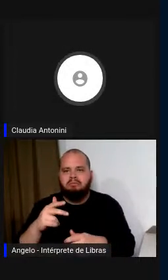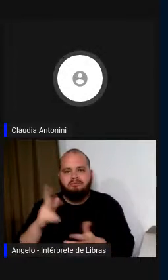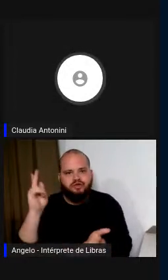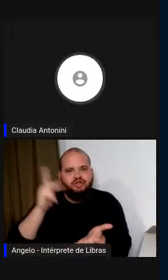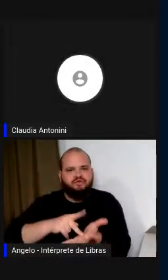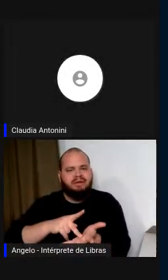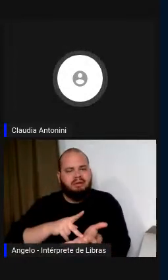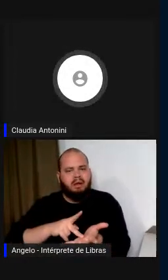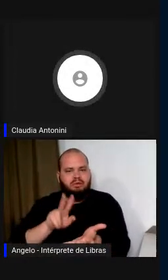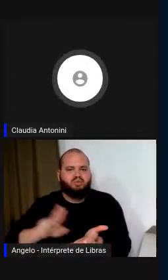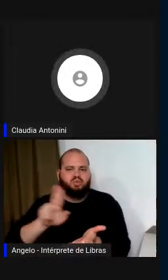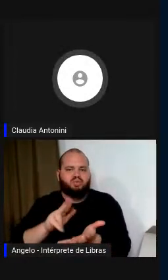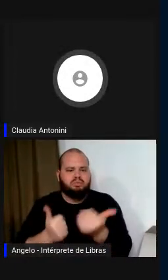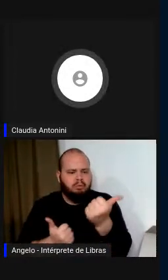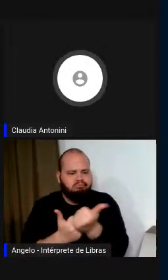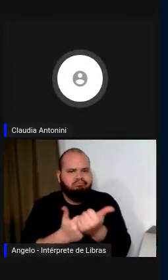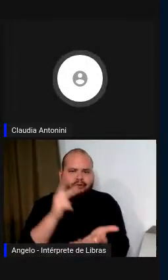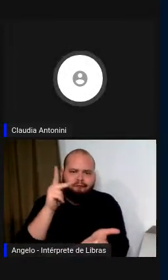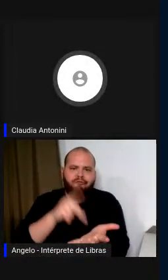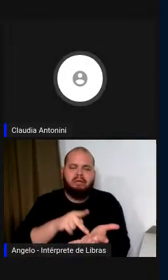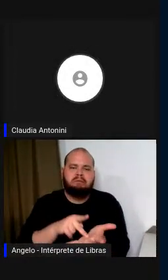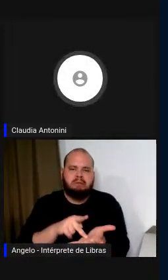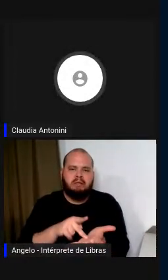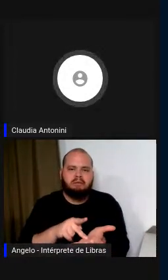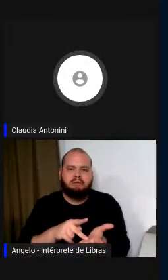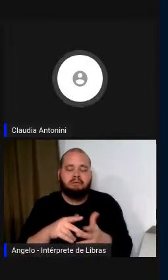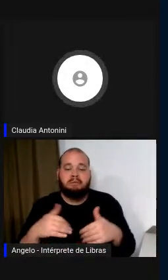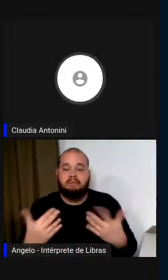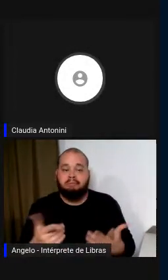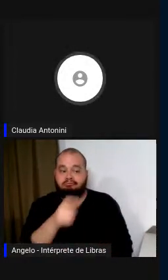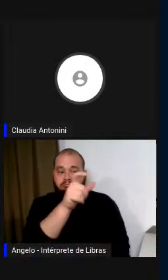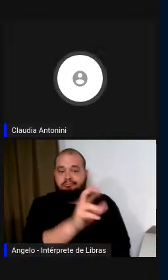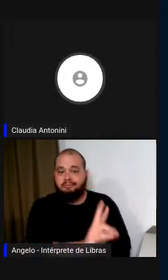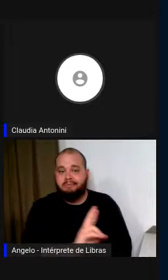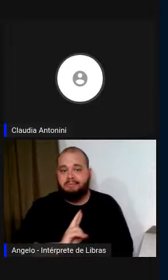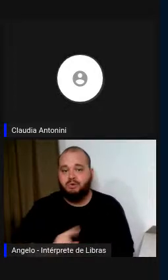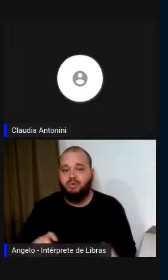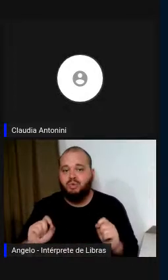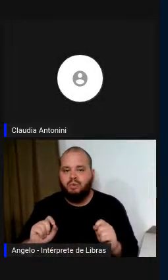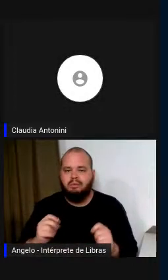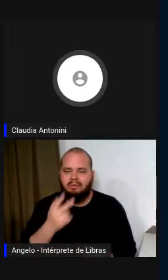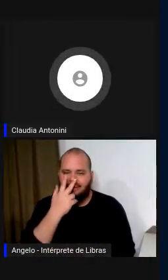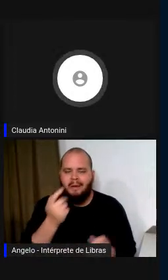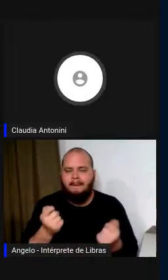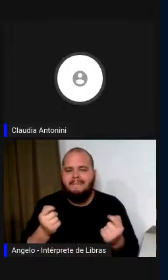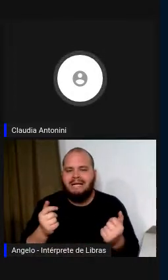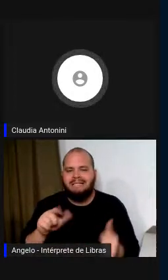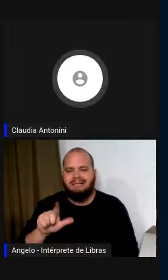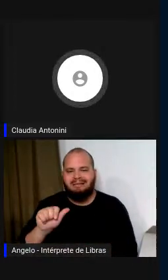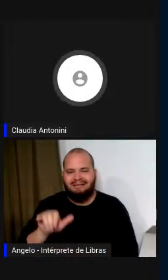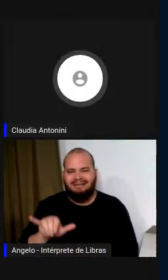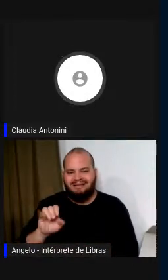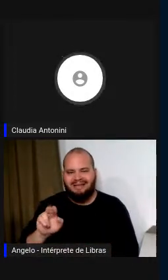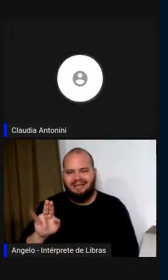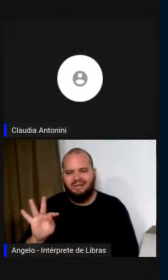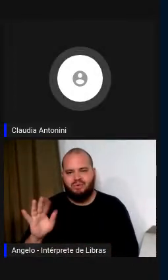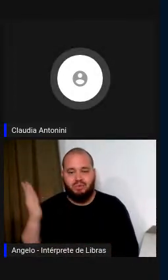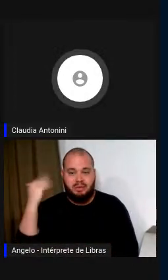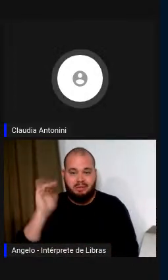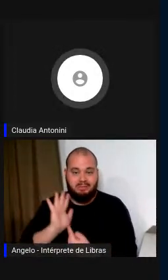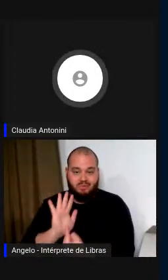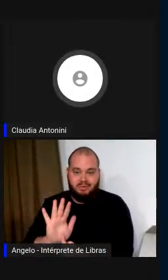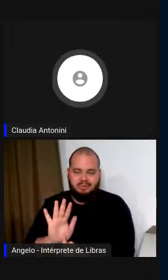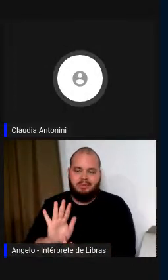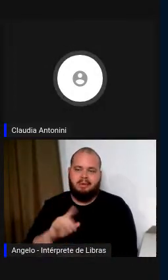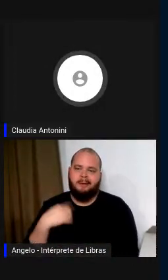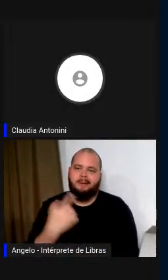úteis. O resultado é mais ou menos aquele layout que nós vimos antes. É óbvio que se pensamos em